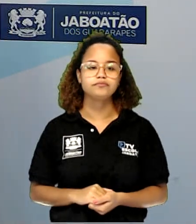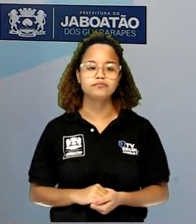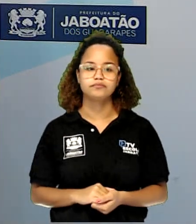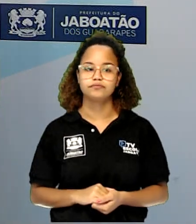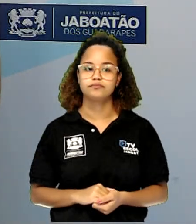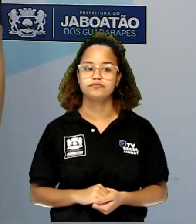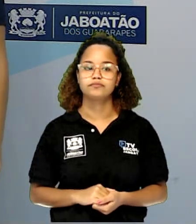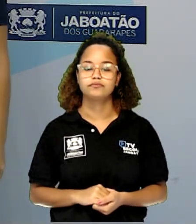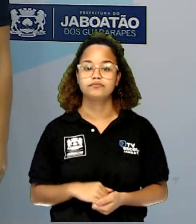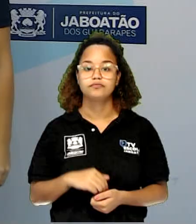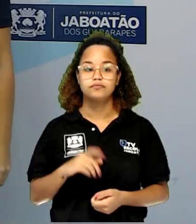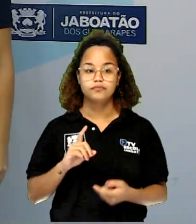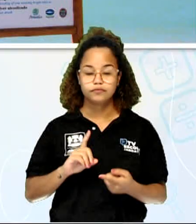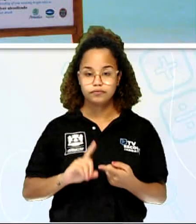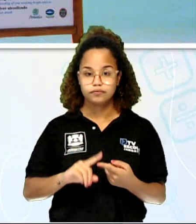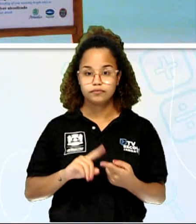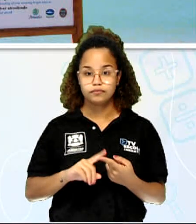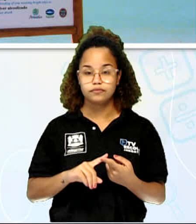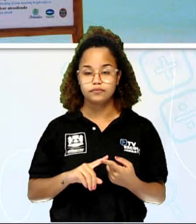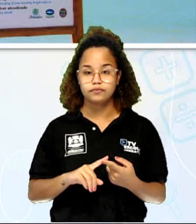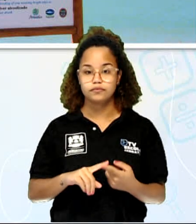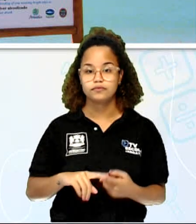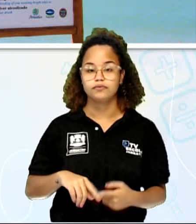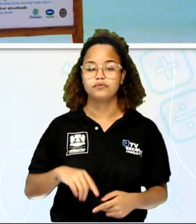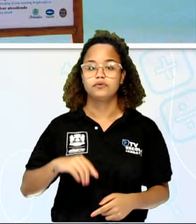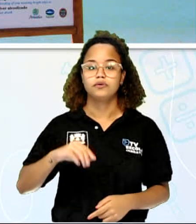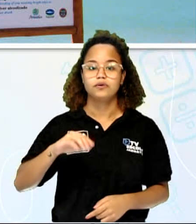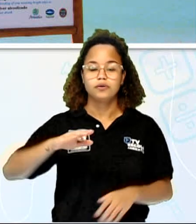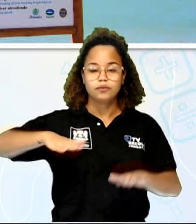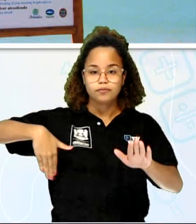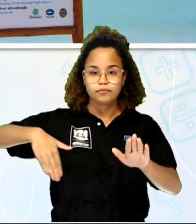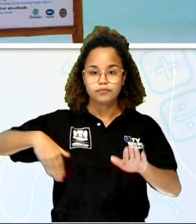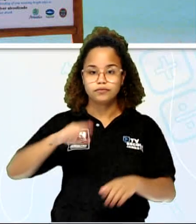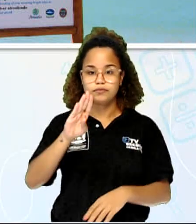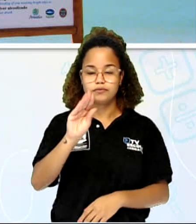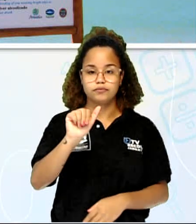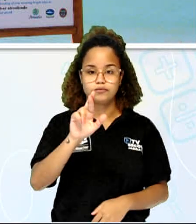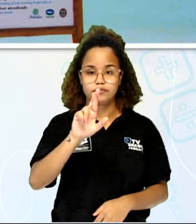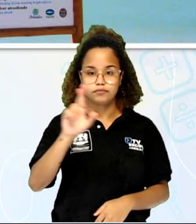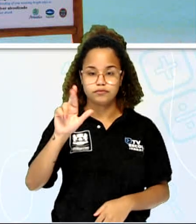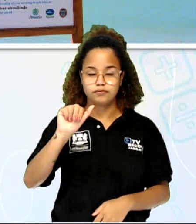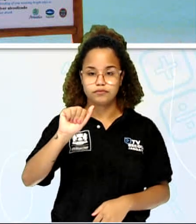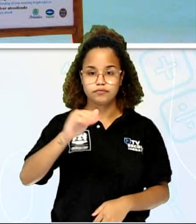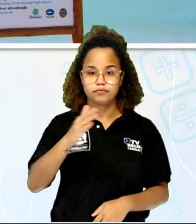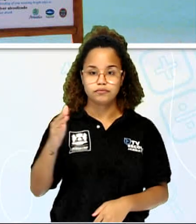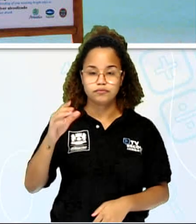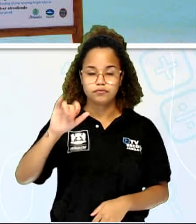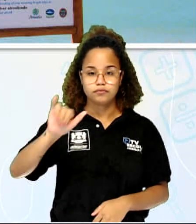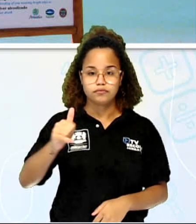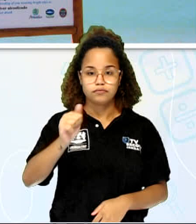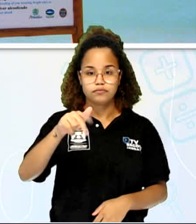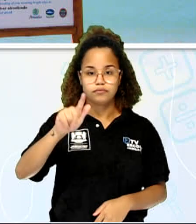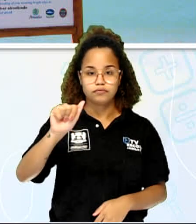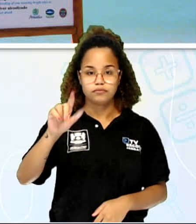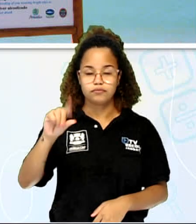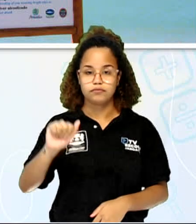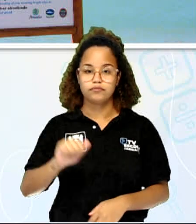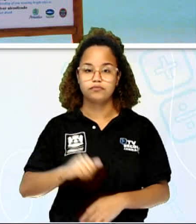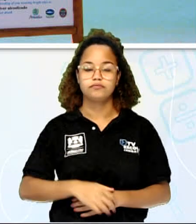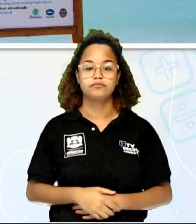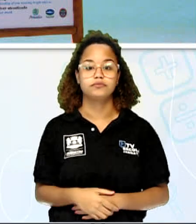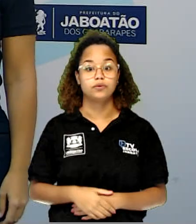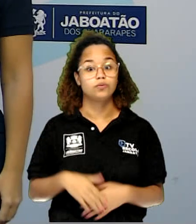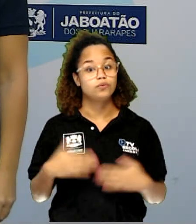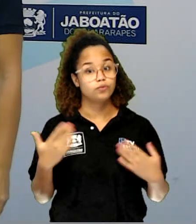Temos também a Praia de Barra de Jangada, tá? Olhem a foto da Praia de Barra de Jangada. E outra